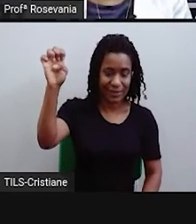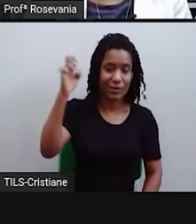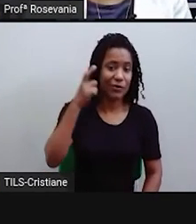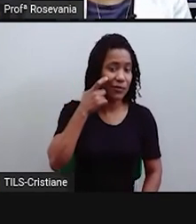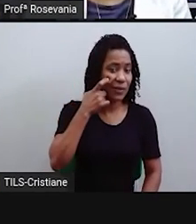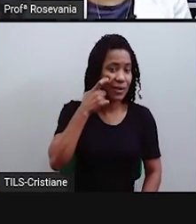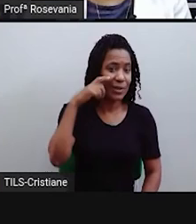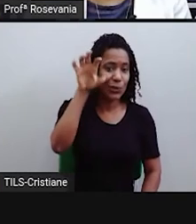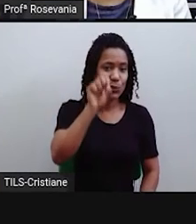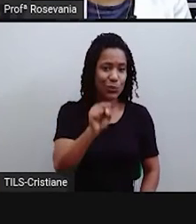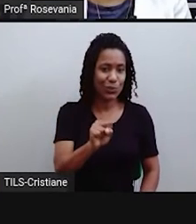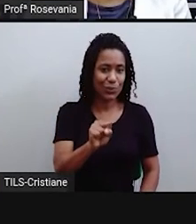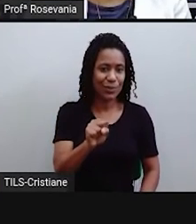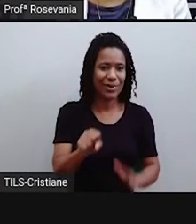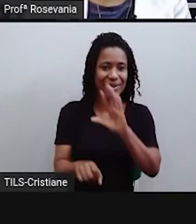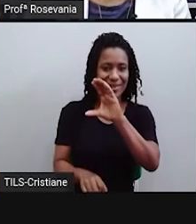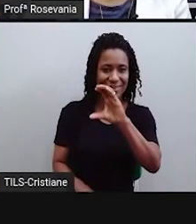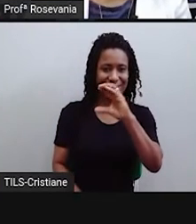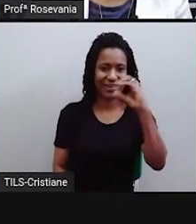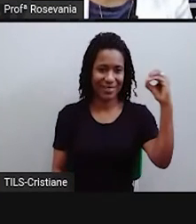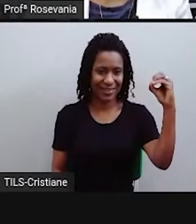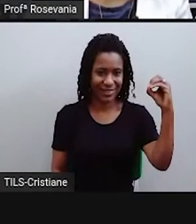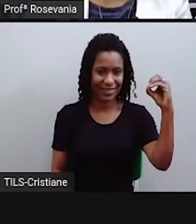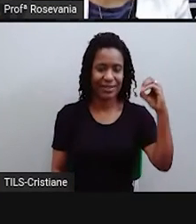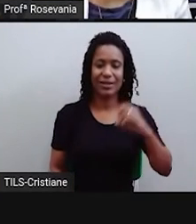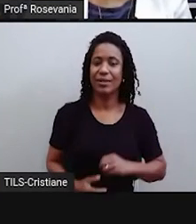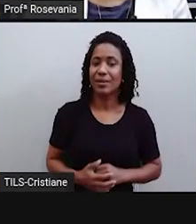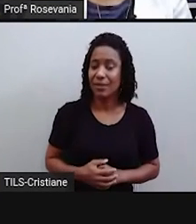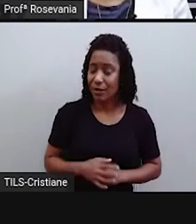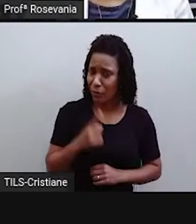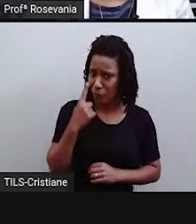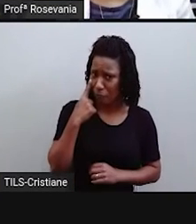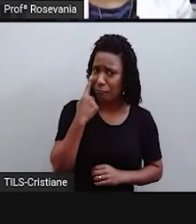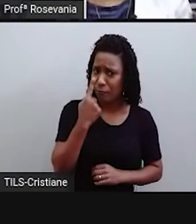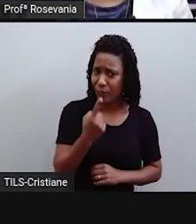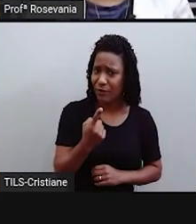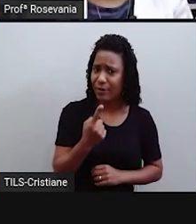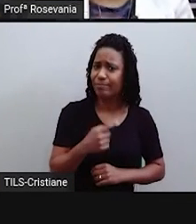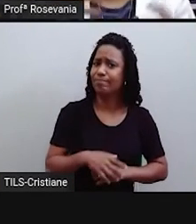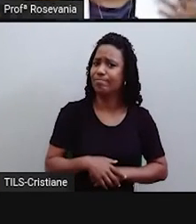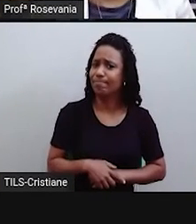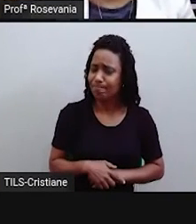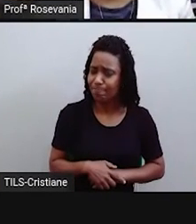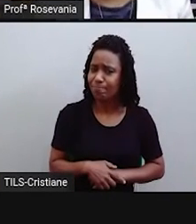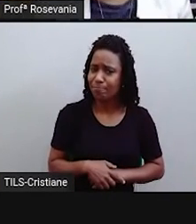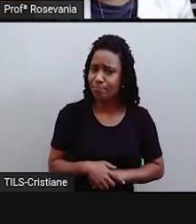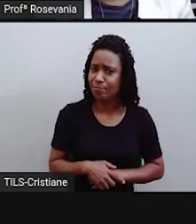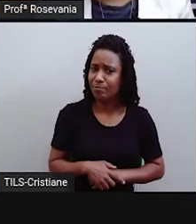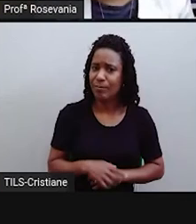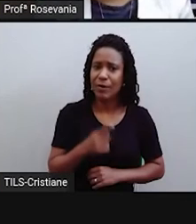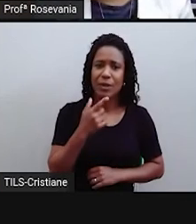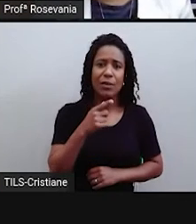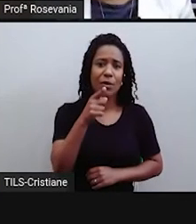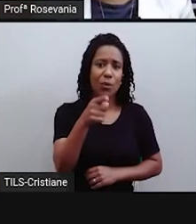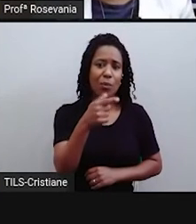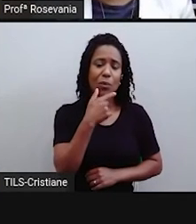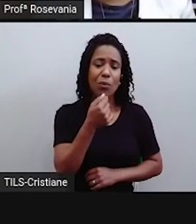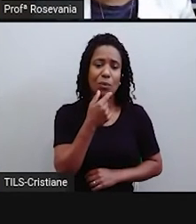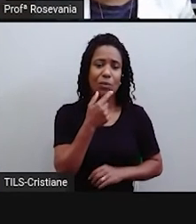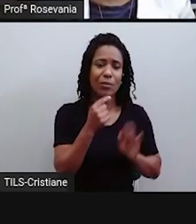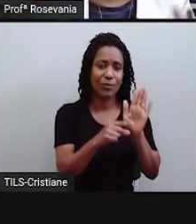-Sul. Então, além dessa diferença dos limites, o que ele resolveu agrupar?